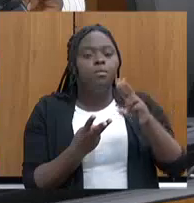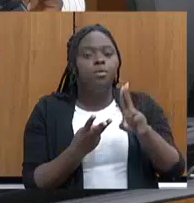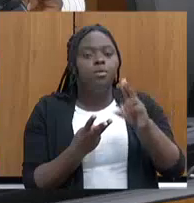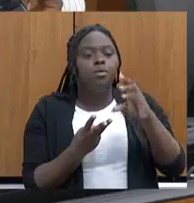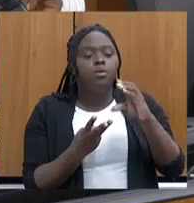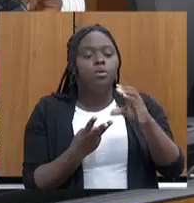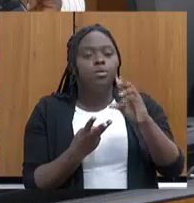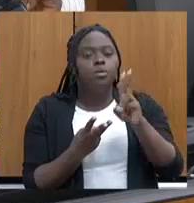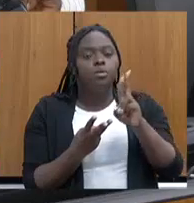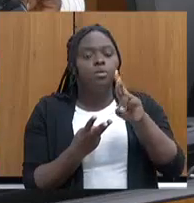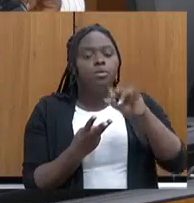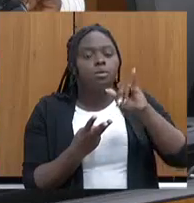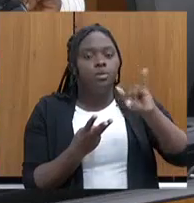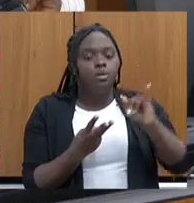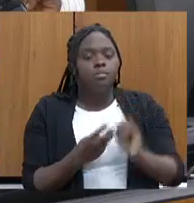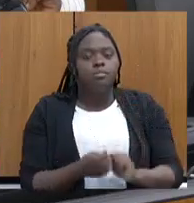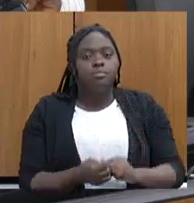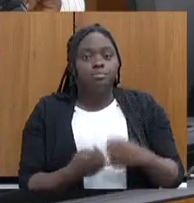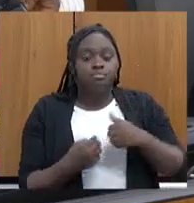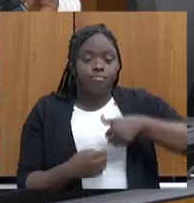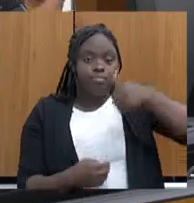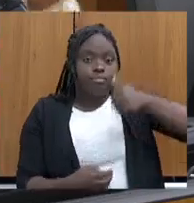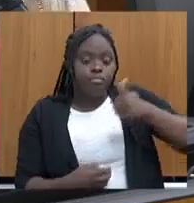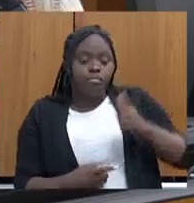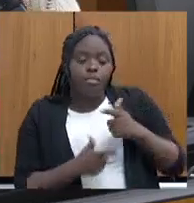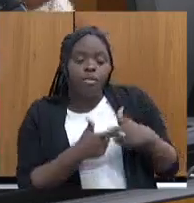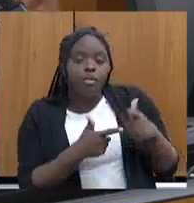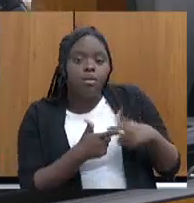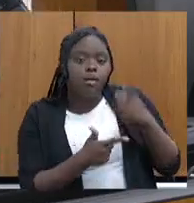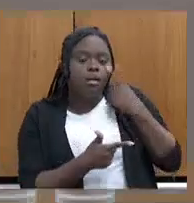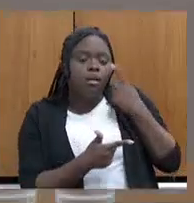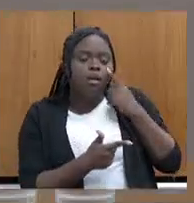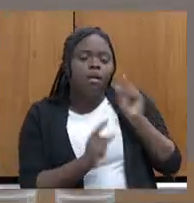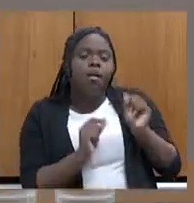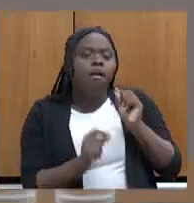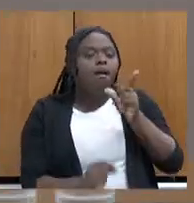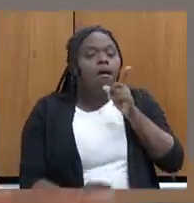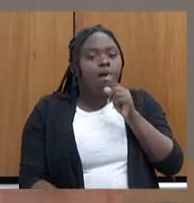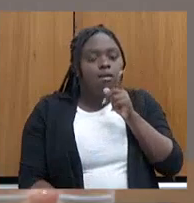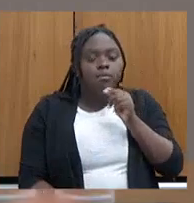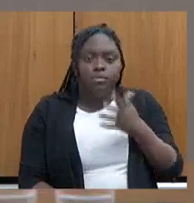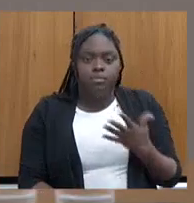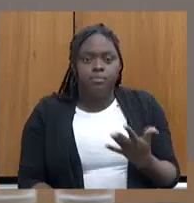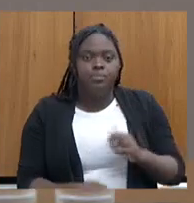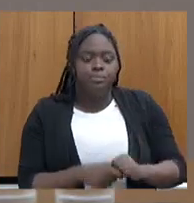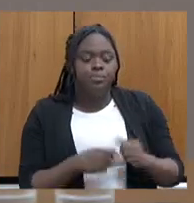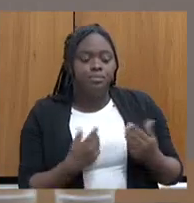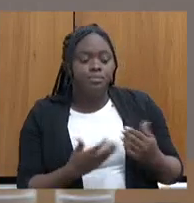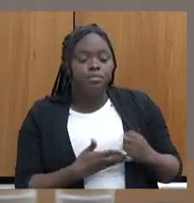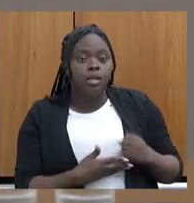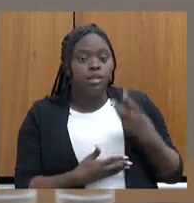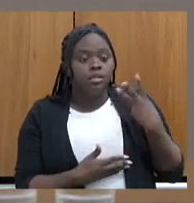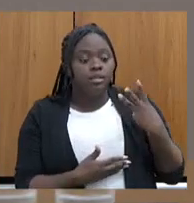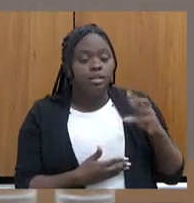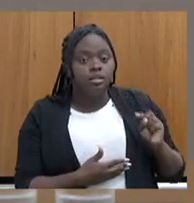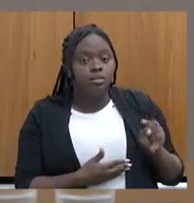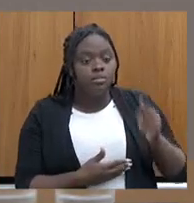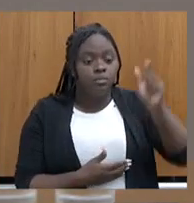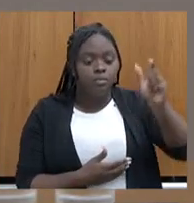nós disponibilizamos 48 Cias concluídas em 44 municípios, com 3 mil pessoas